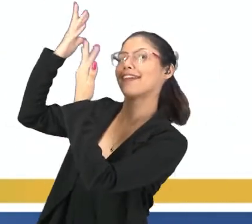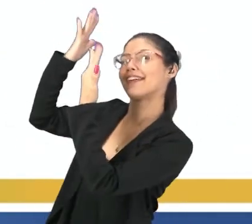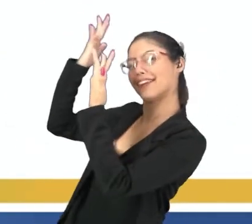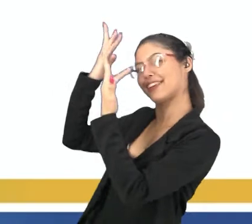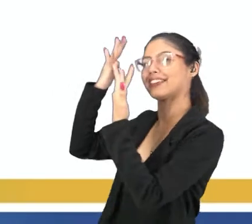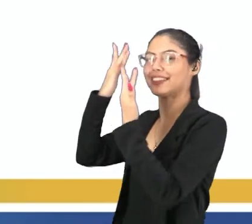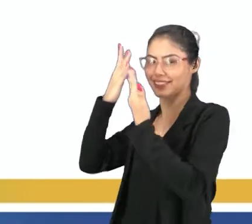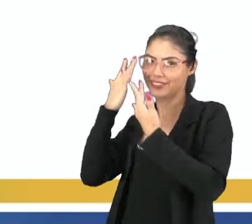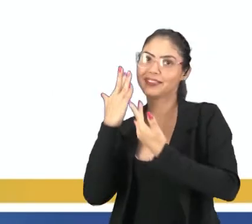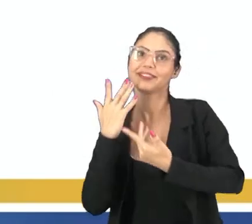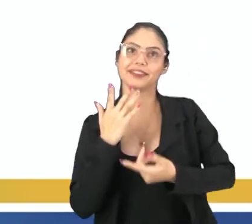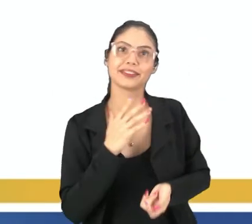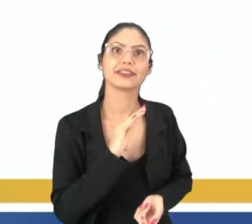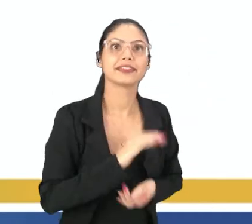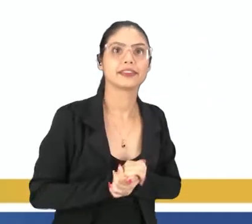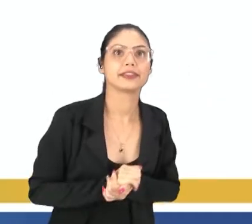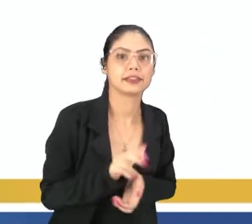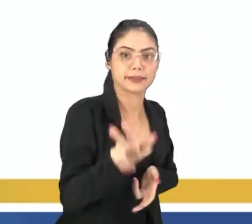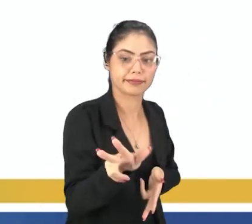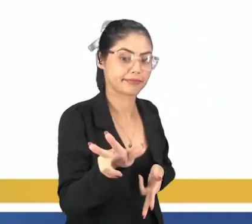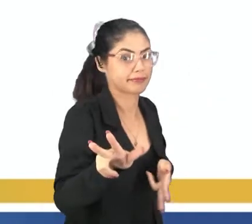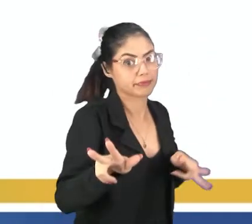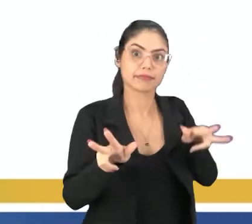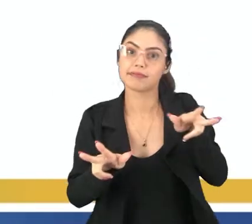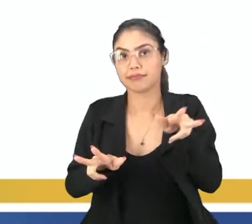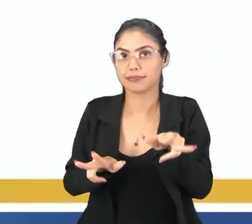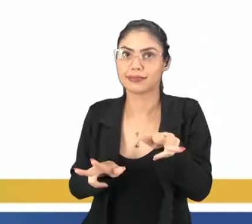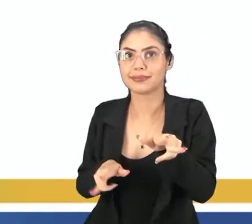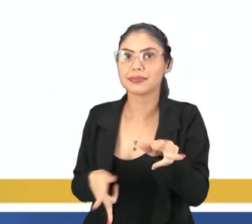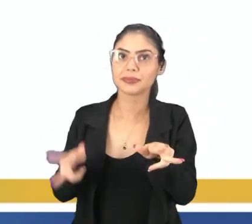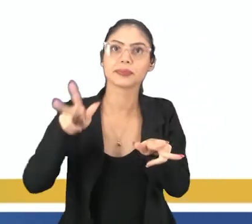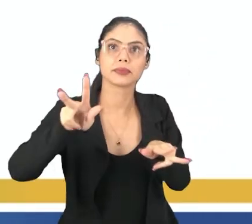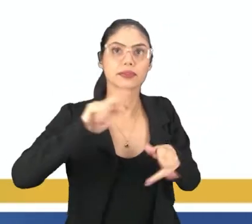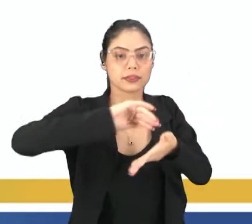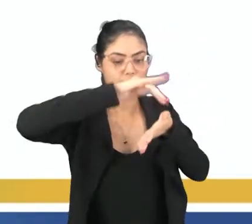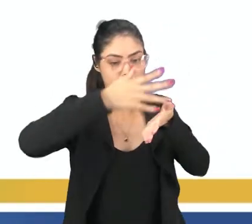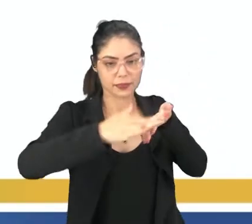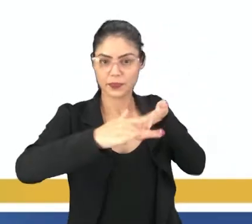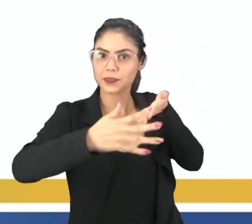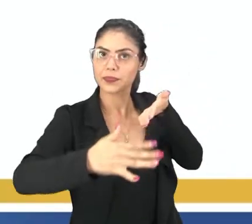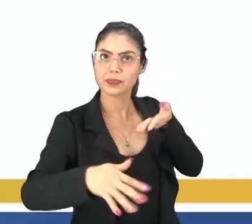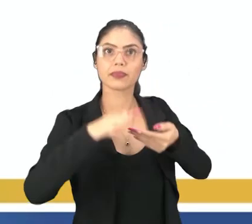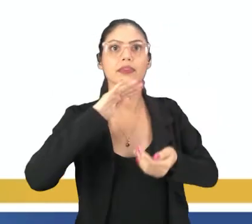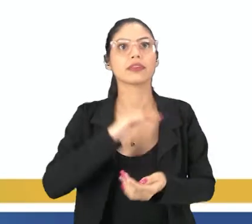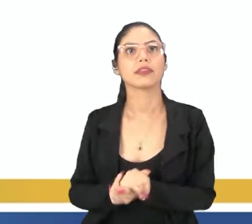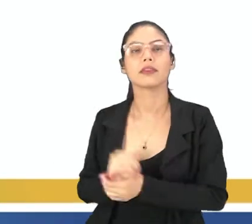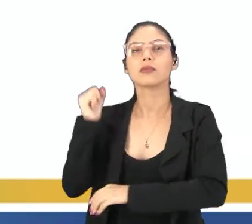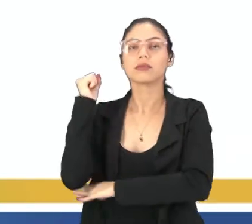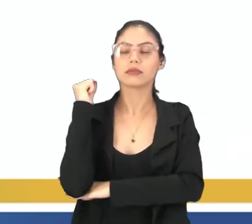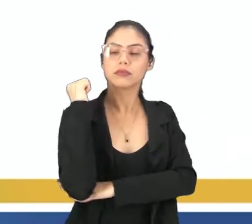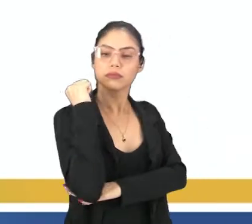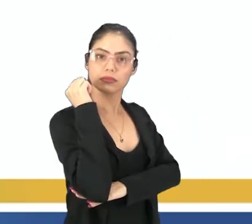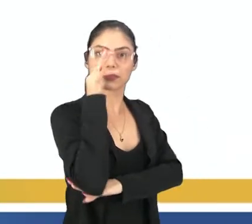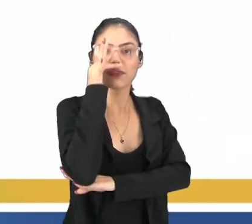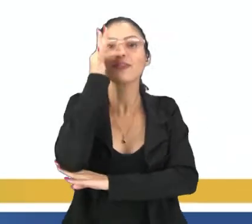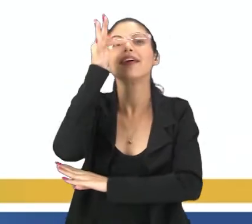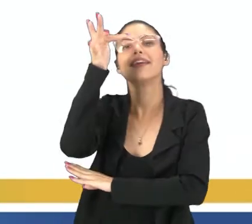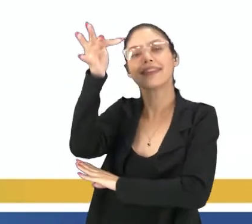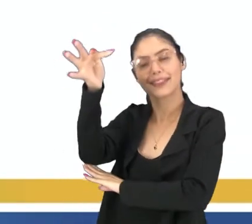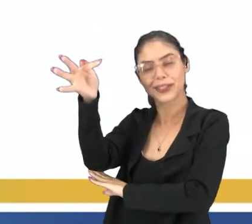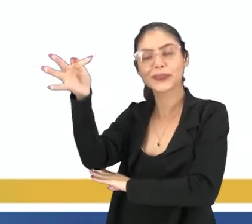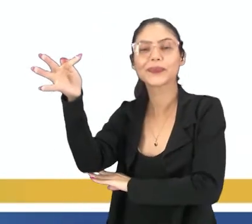raio de sol? Um lagarto entre o muro e a era? Uma estátua da